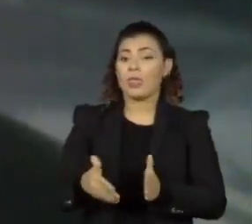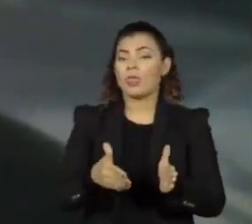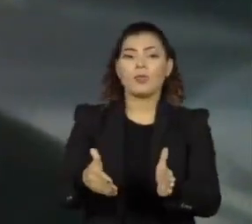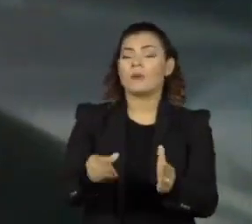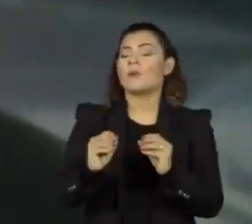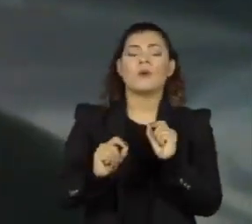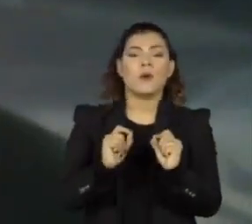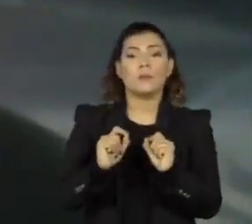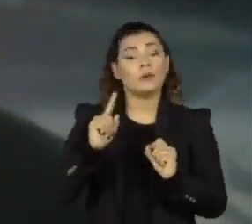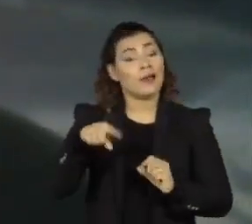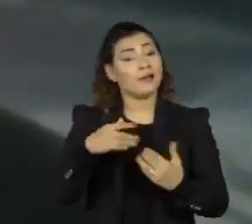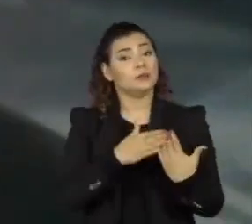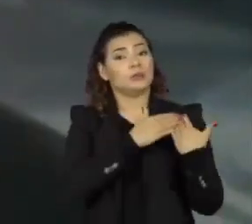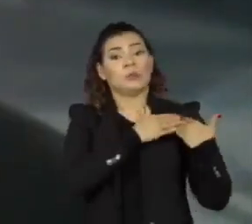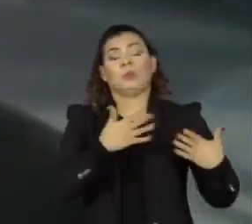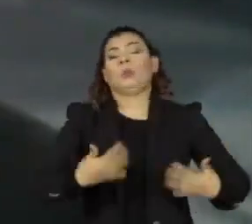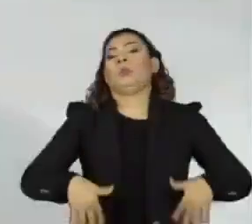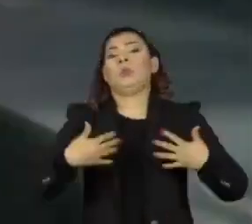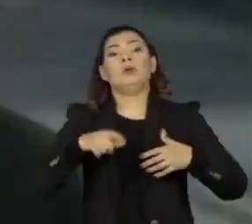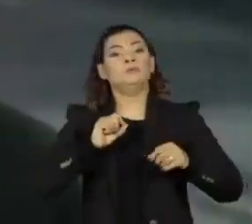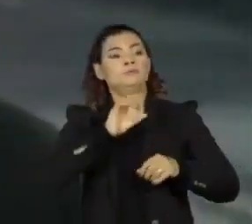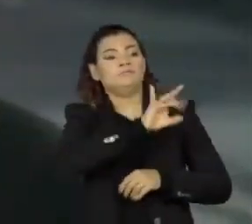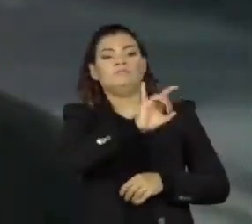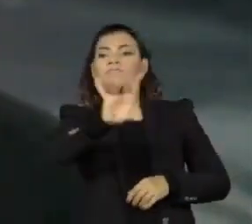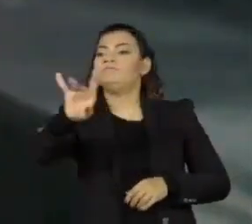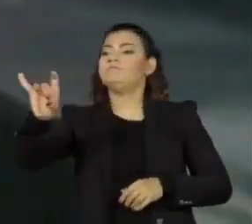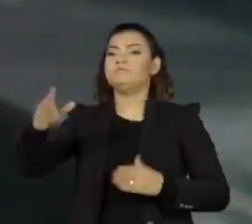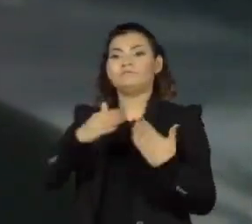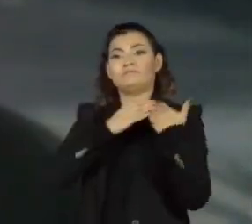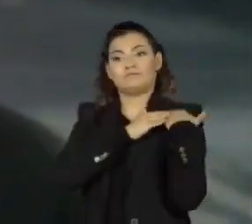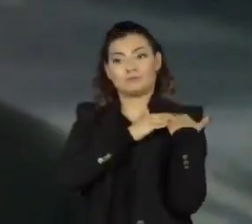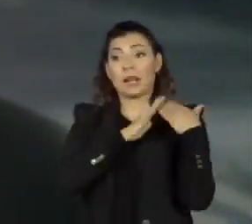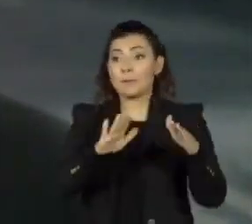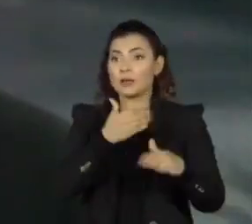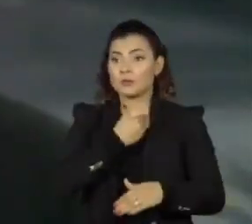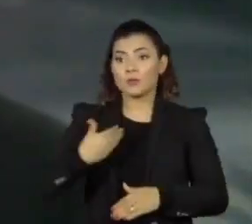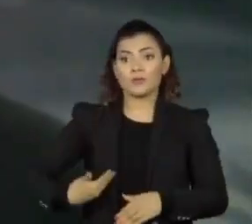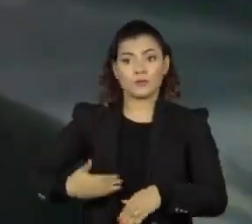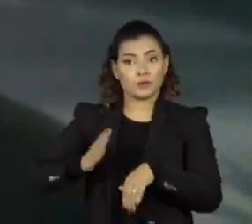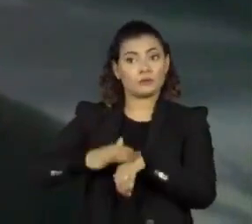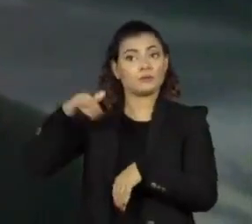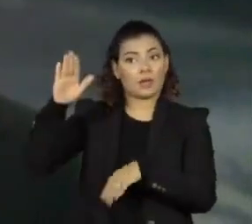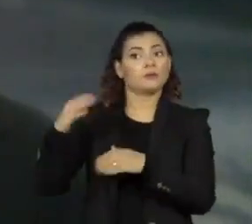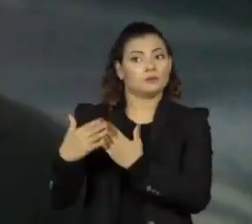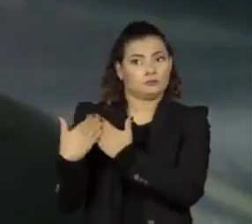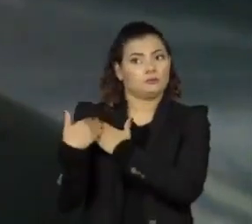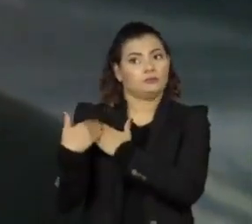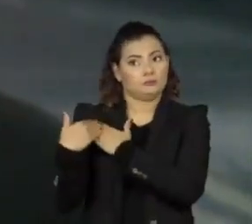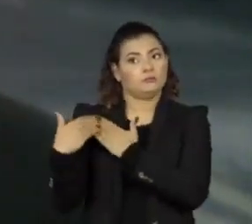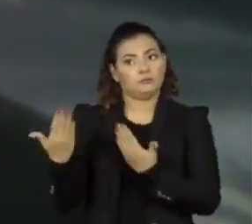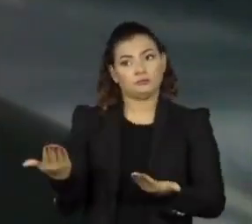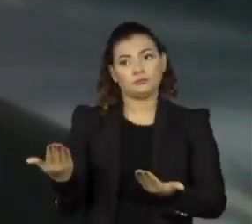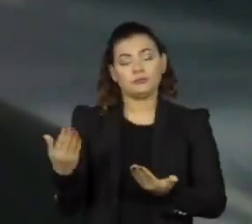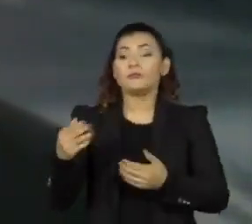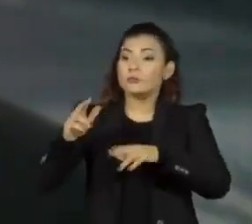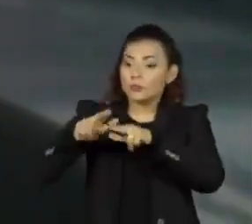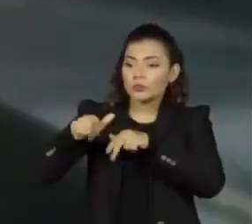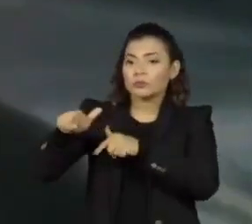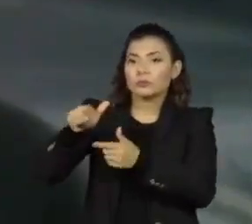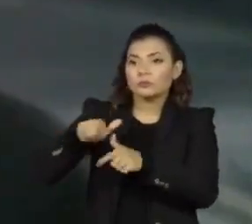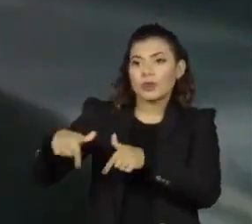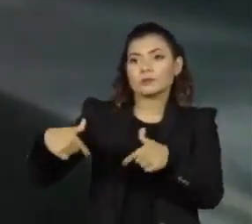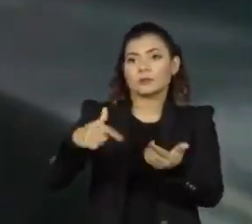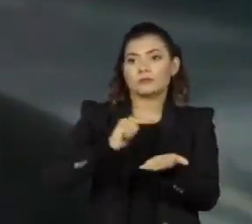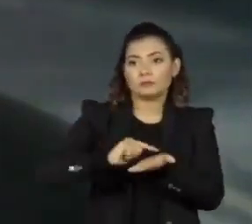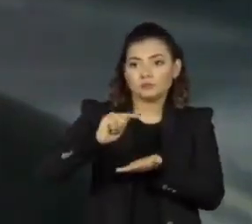é uma responsabilidade compartilhada. Mas, claro, que o poder público tem uma responsabilidade um tanto maior cada vez em serviço de